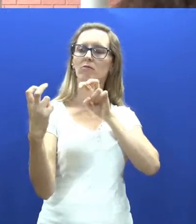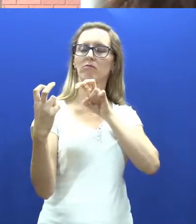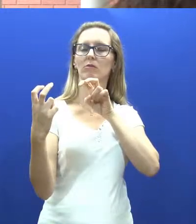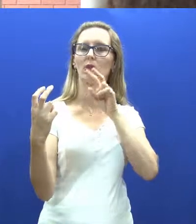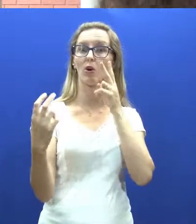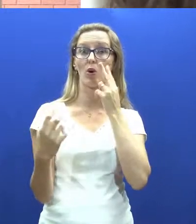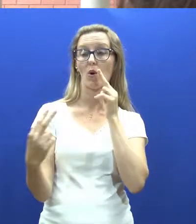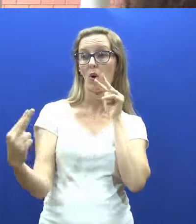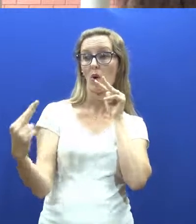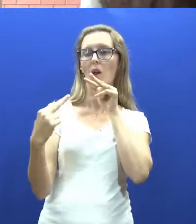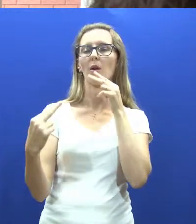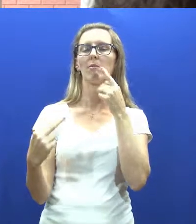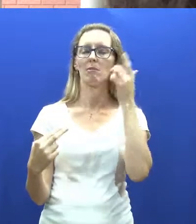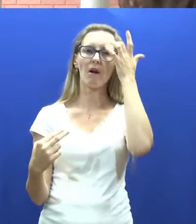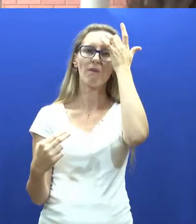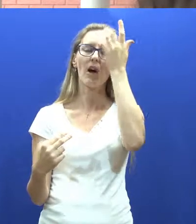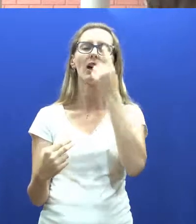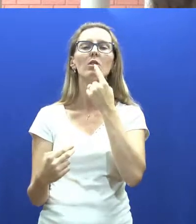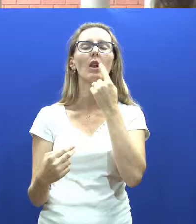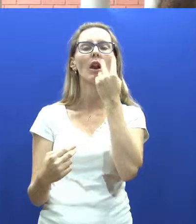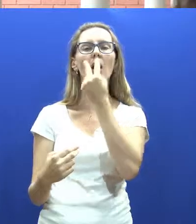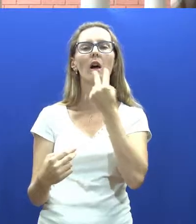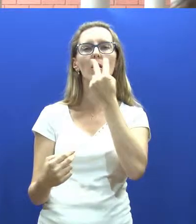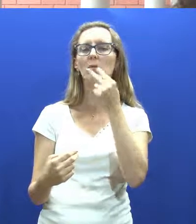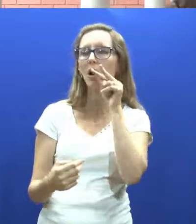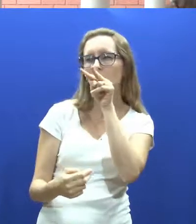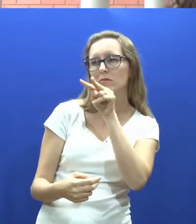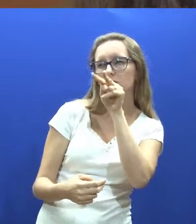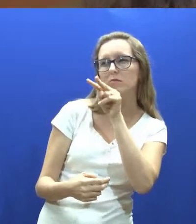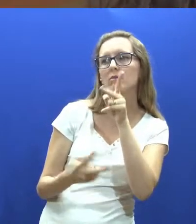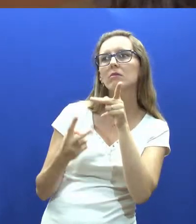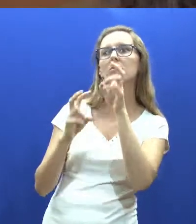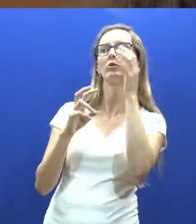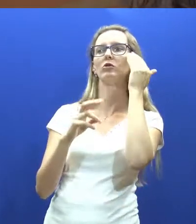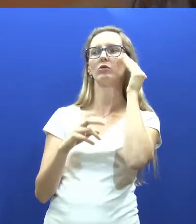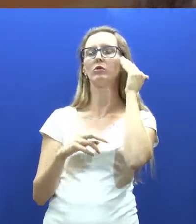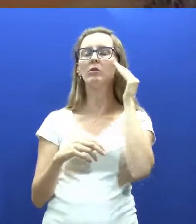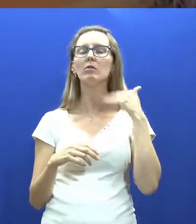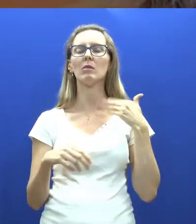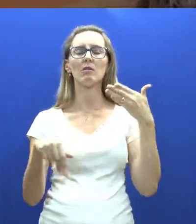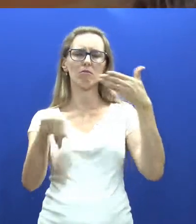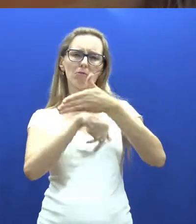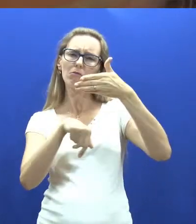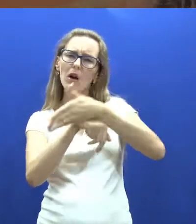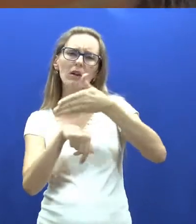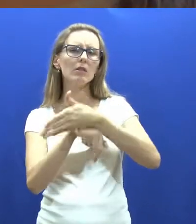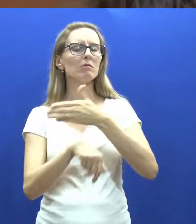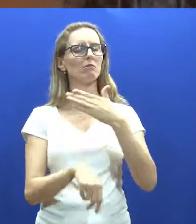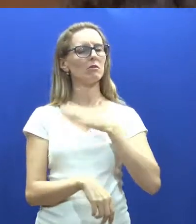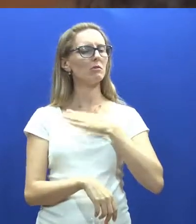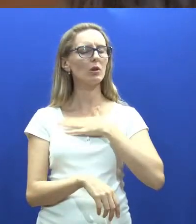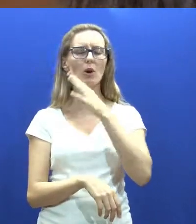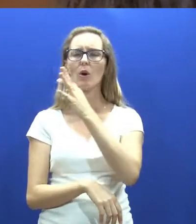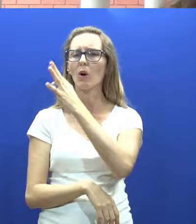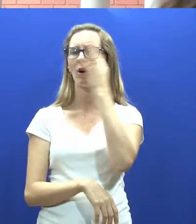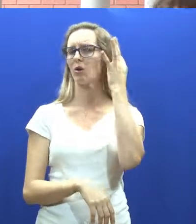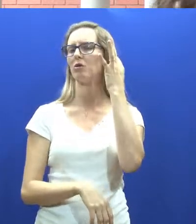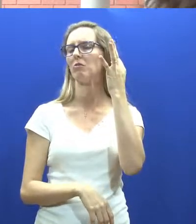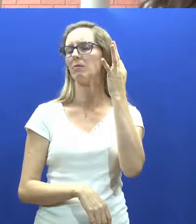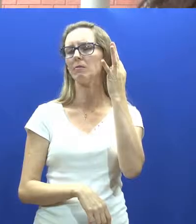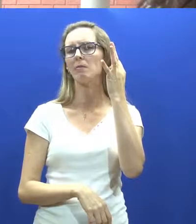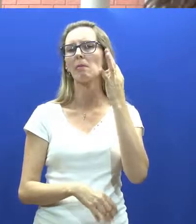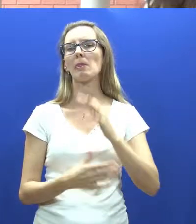anos, pra aprender a falar, falar diretamente, e graças a isso eu faço curso de